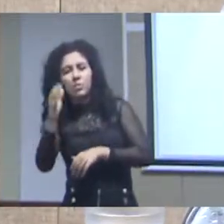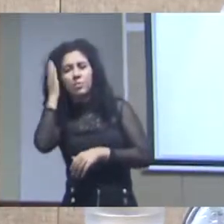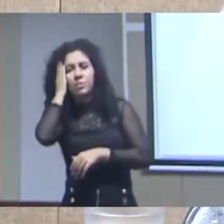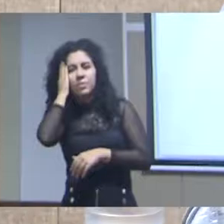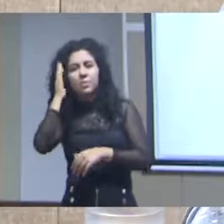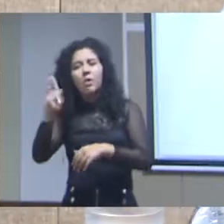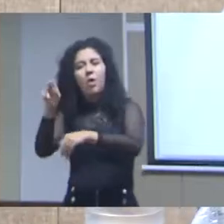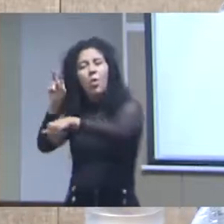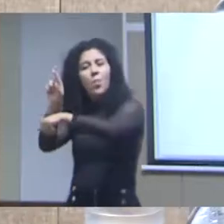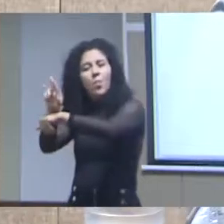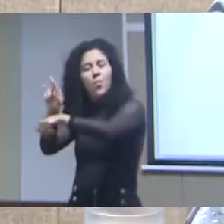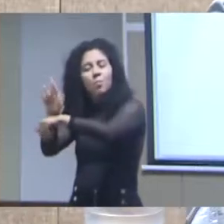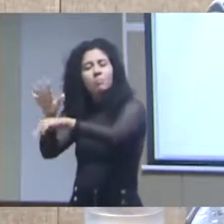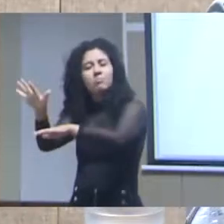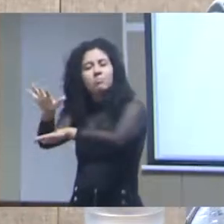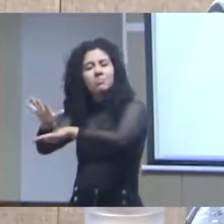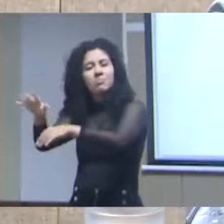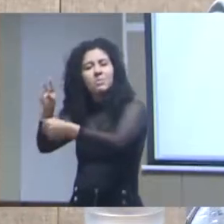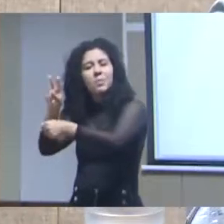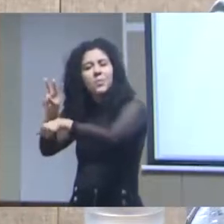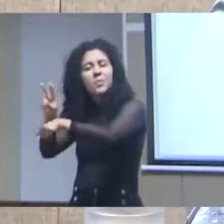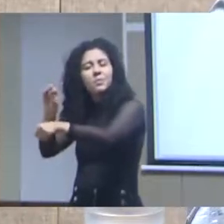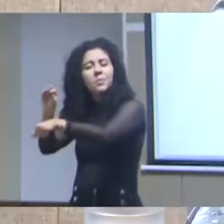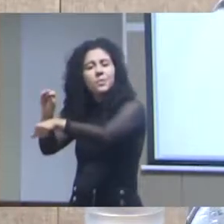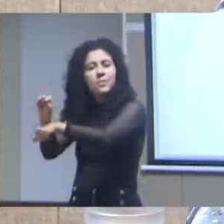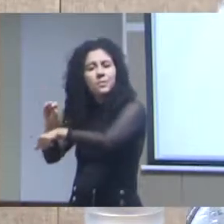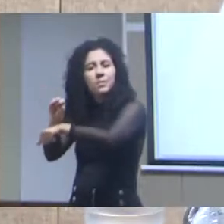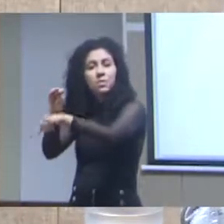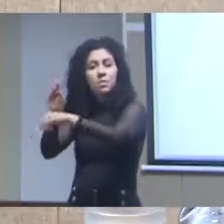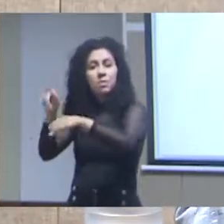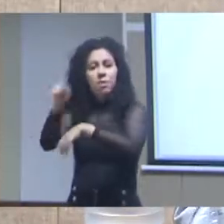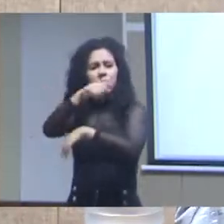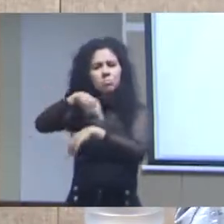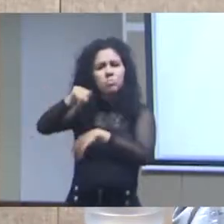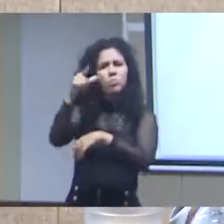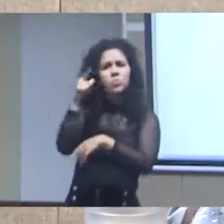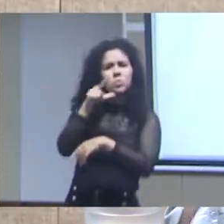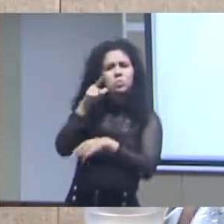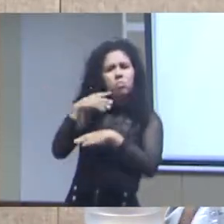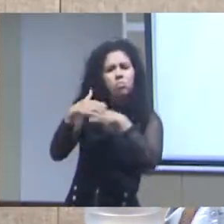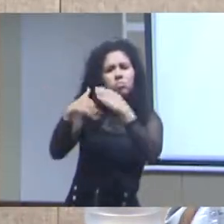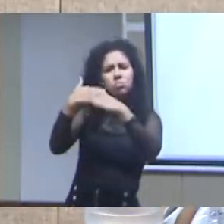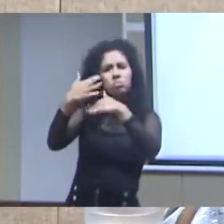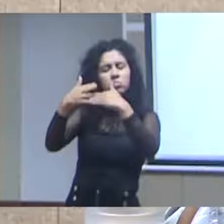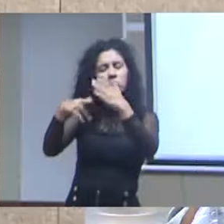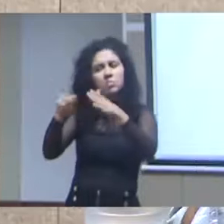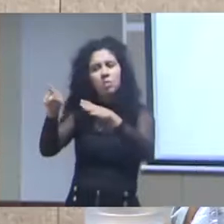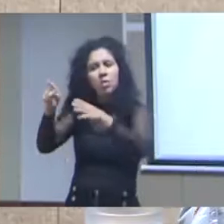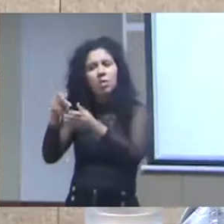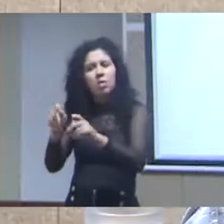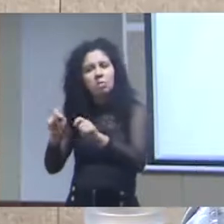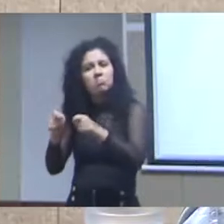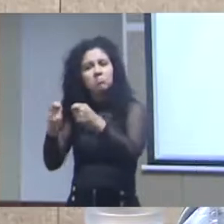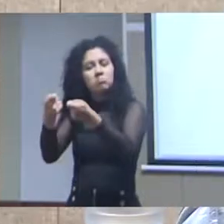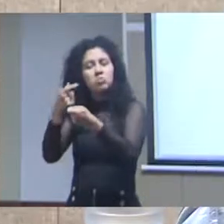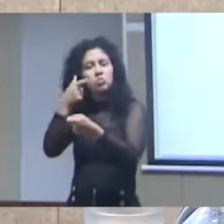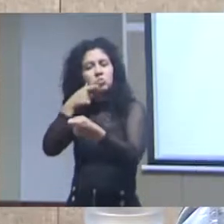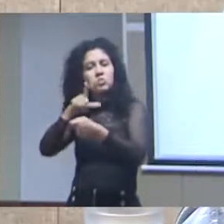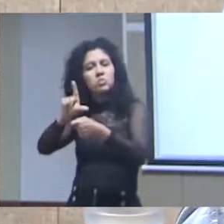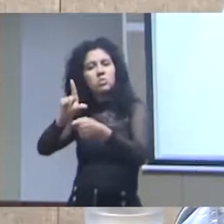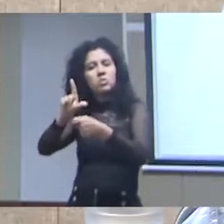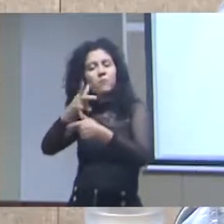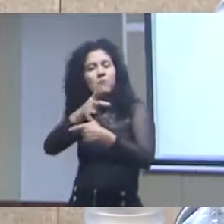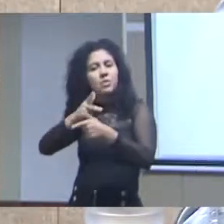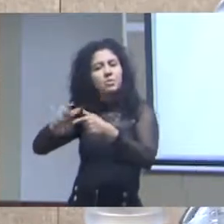comunidade no entorno e falou assim vamos proteger o mico leão dourado a outra foi a incidência de uma perereca lá no Rio de Janeiro